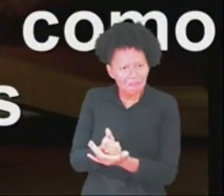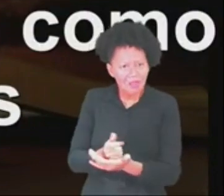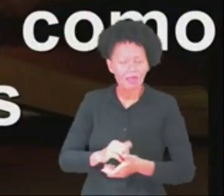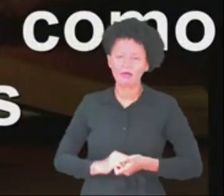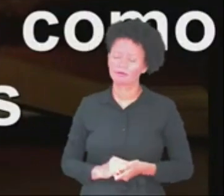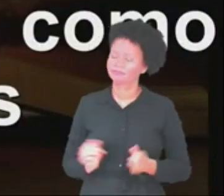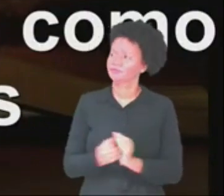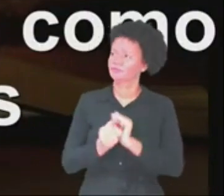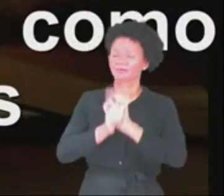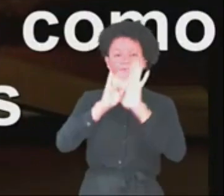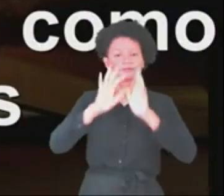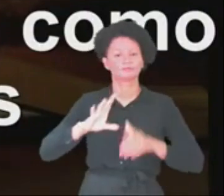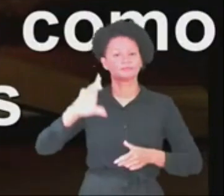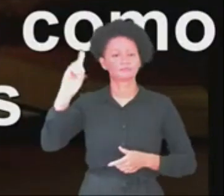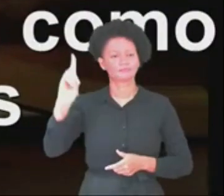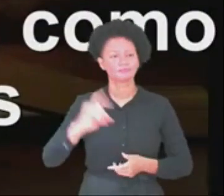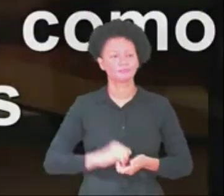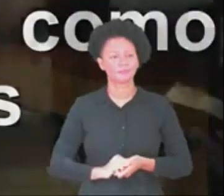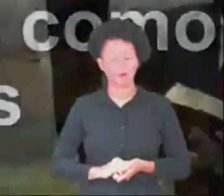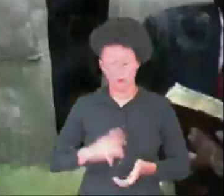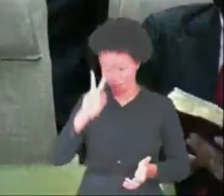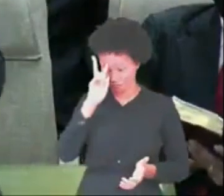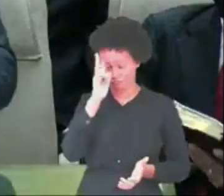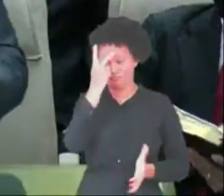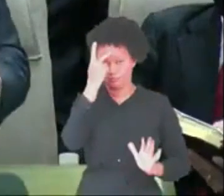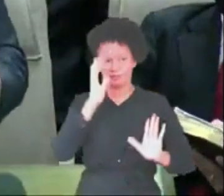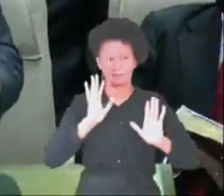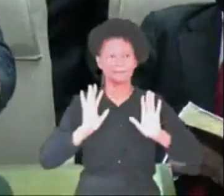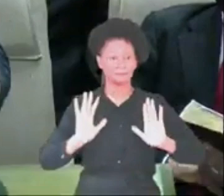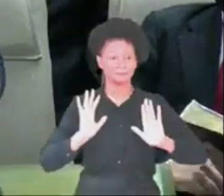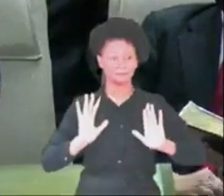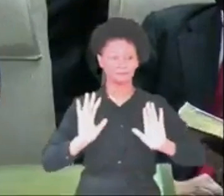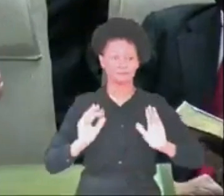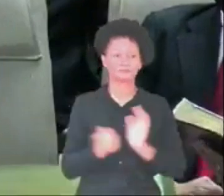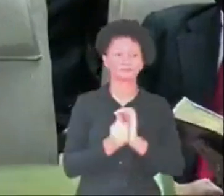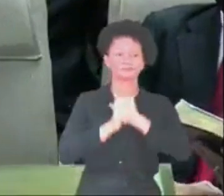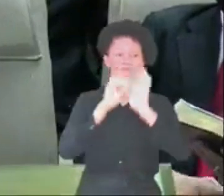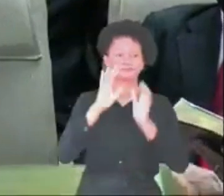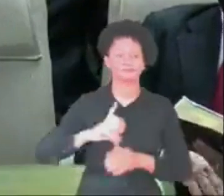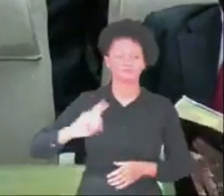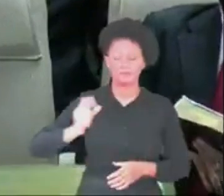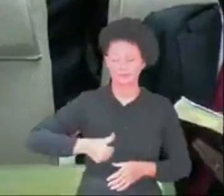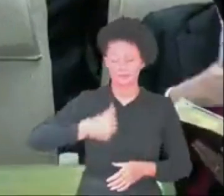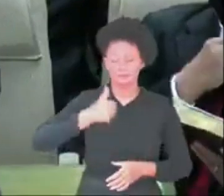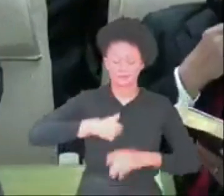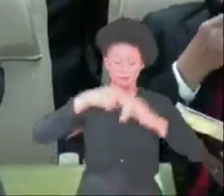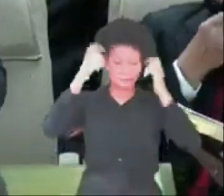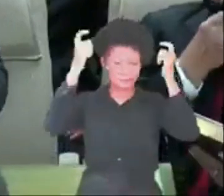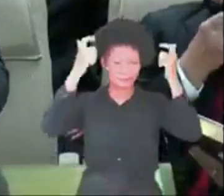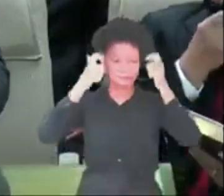Glória a Deus. Não, houve um leapso aqui. Glória a Deus. Primeiro reis